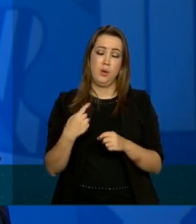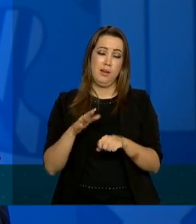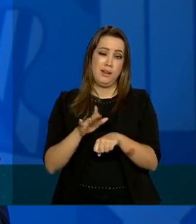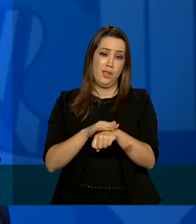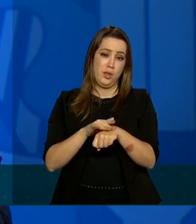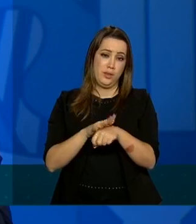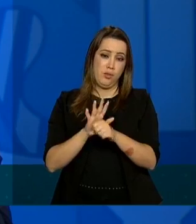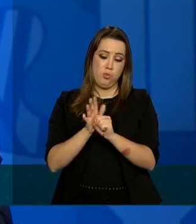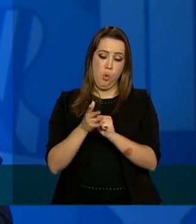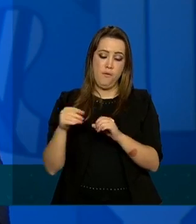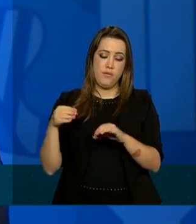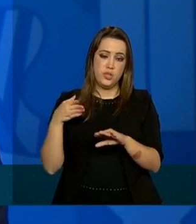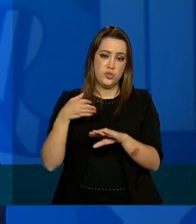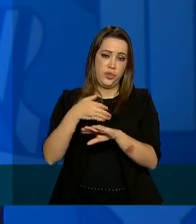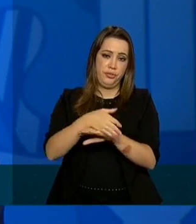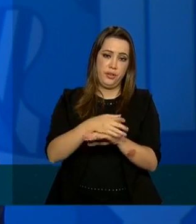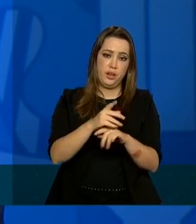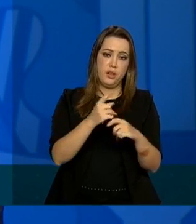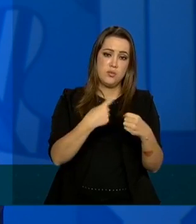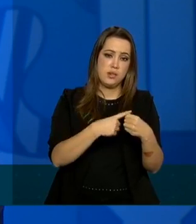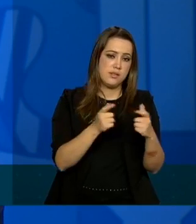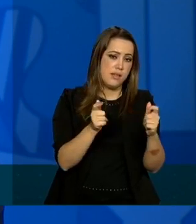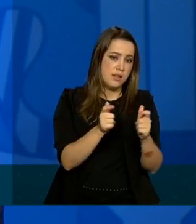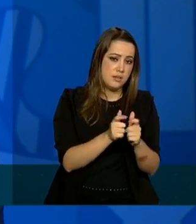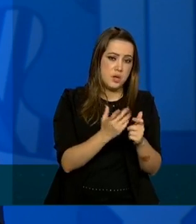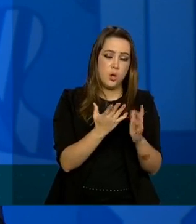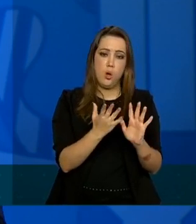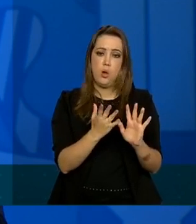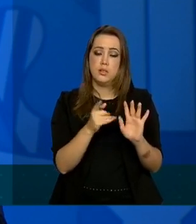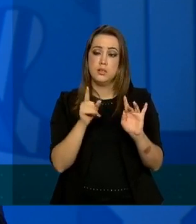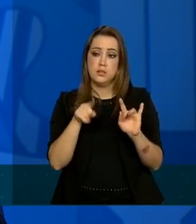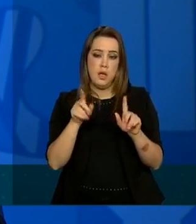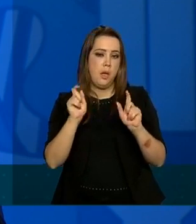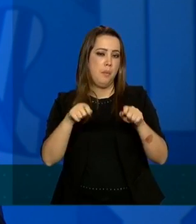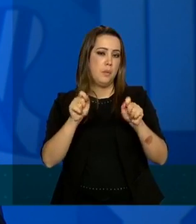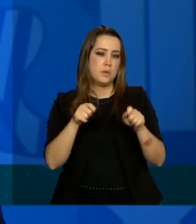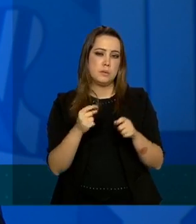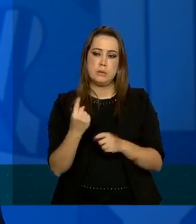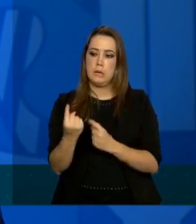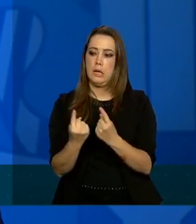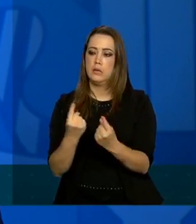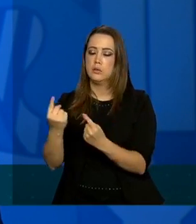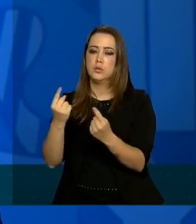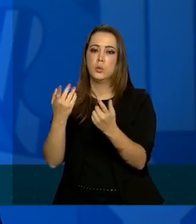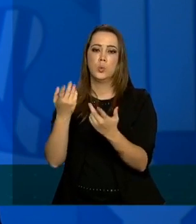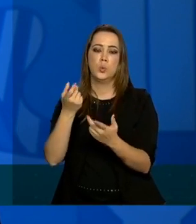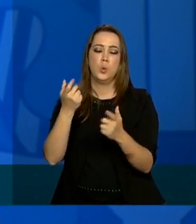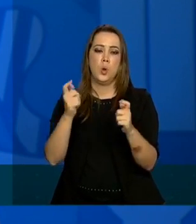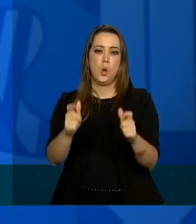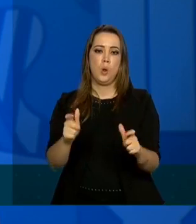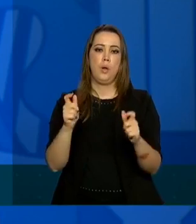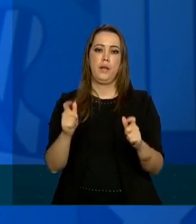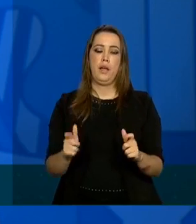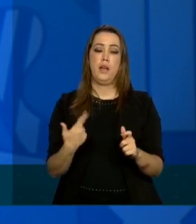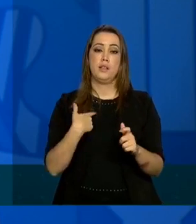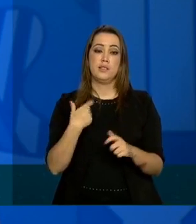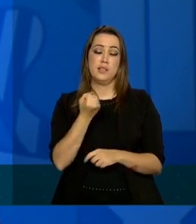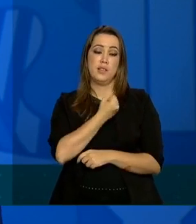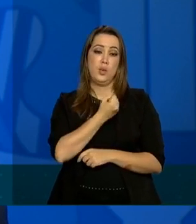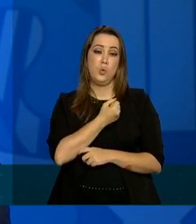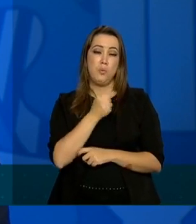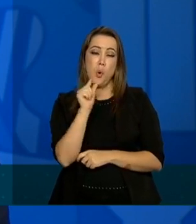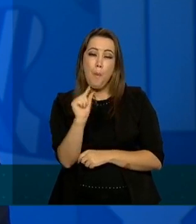conforme eu falei é perfeitamente possível nos municípios com baixa incidência baixa